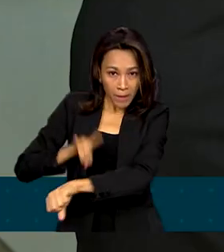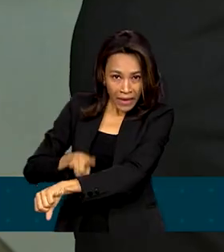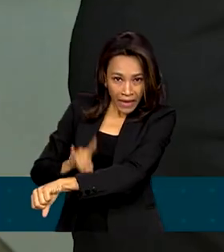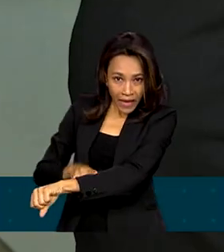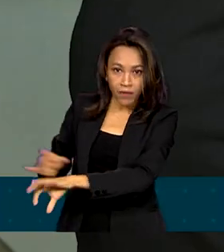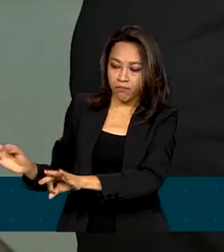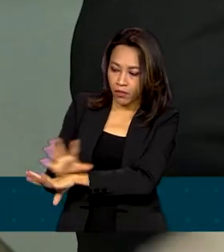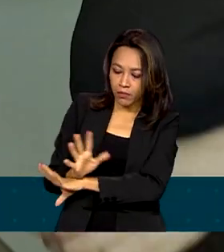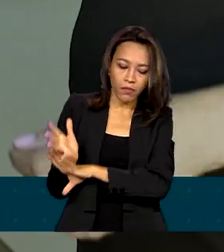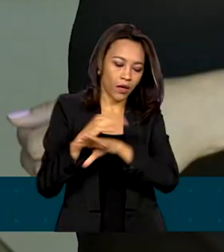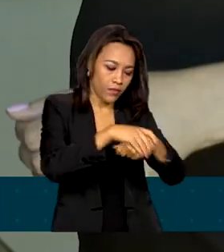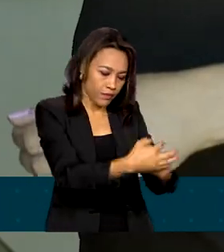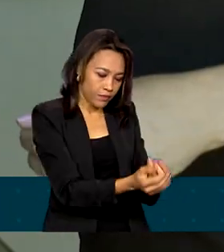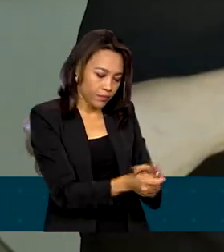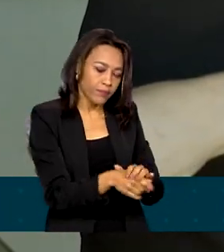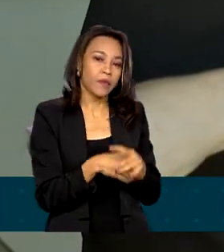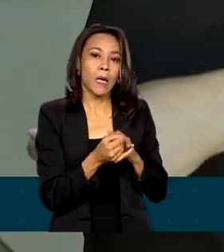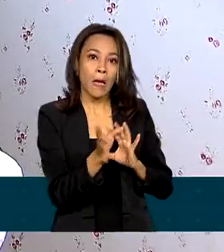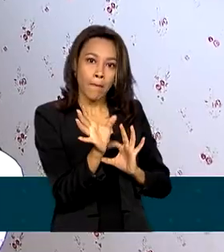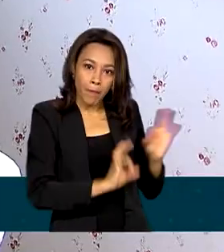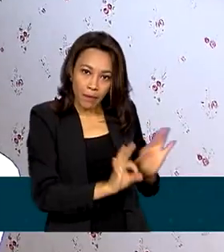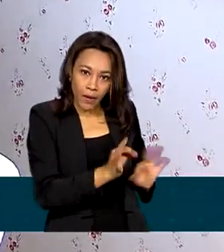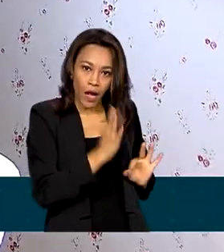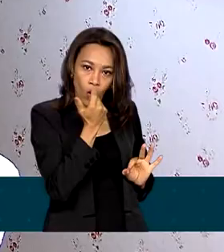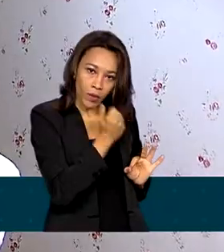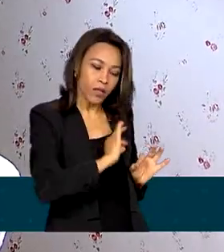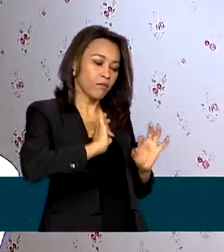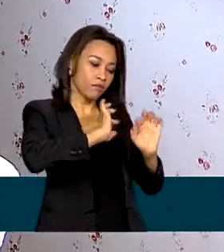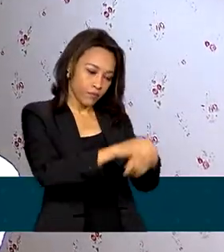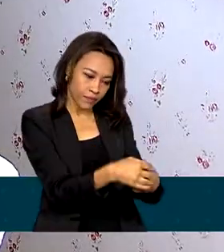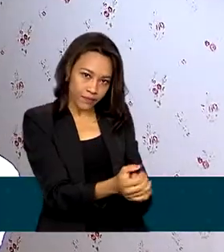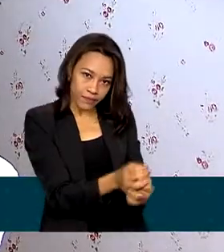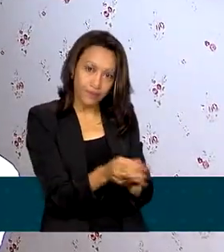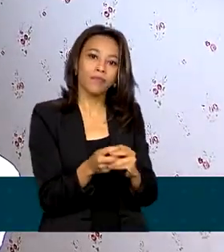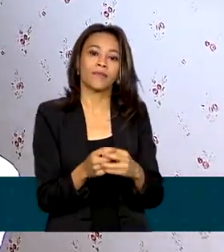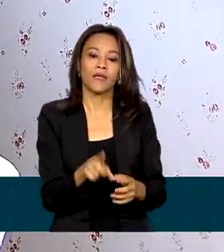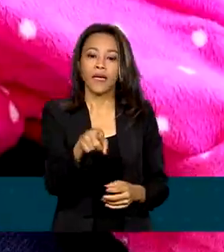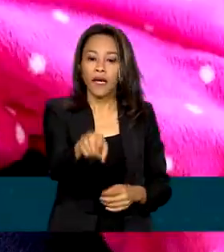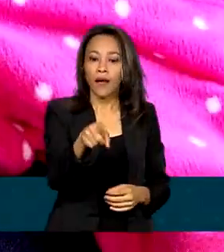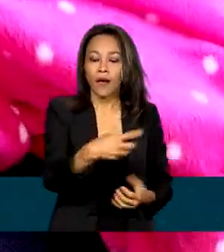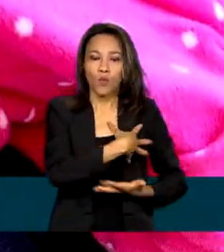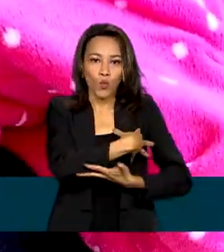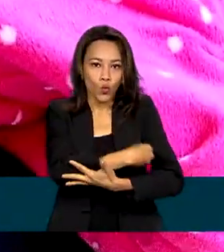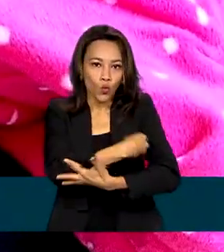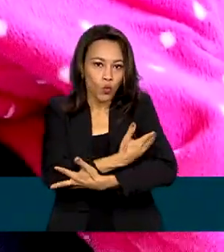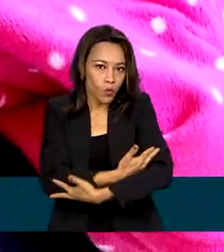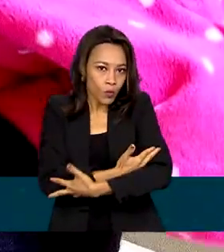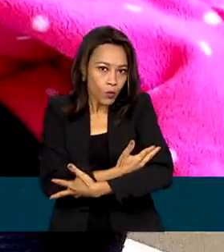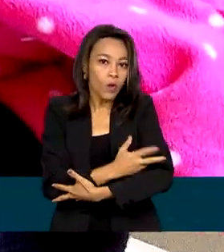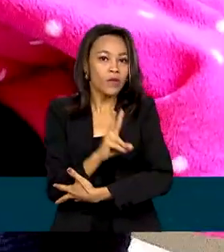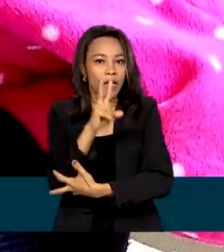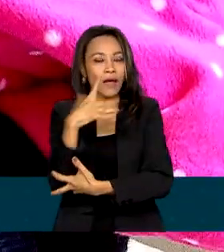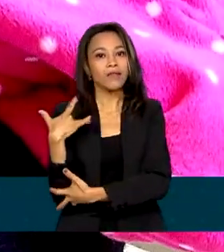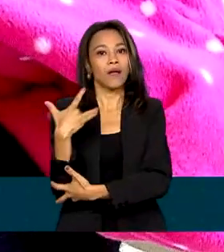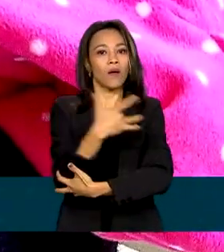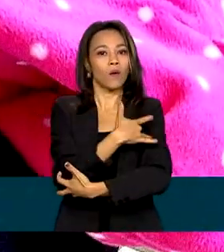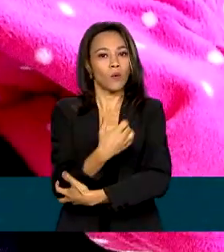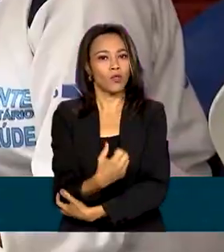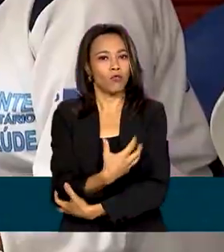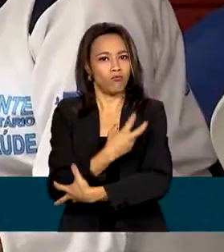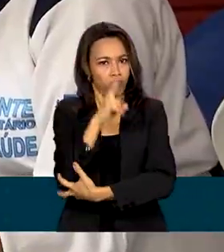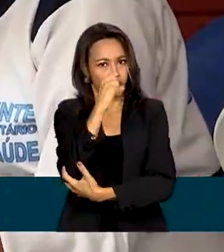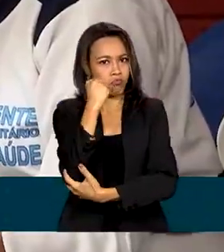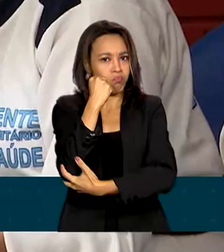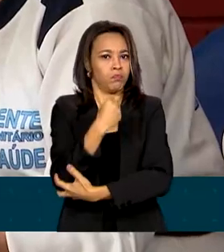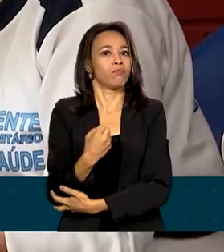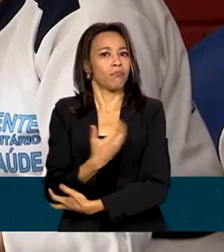banheiro e antes de preparar os alimentos. A amamentação é forte aliada na resistência da criança contra a diarreia.